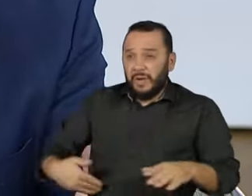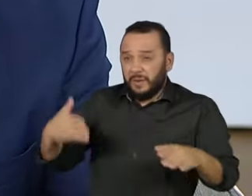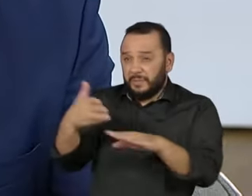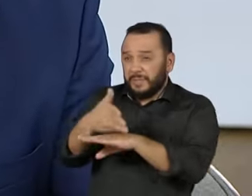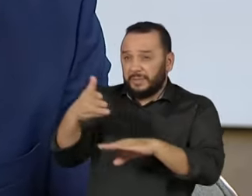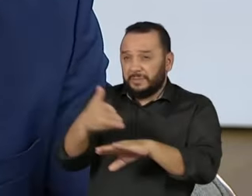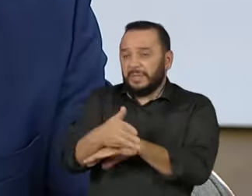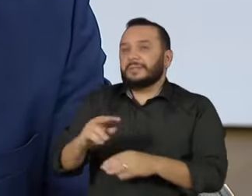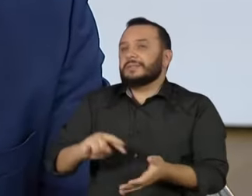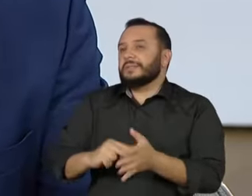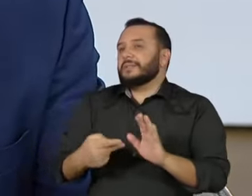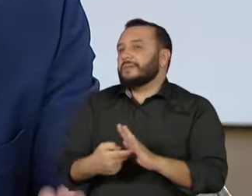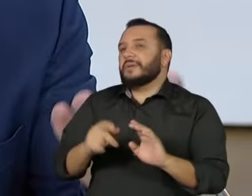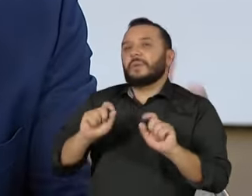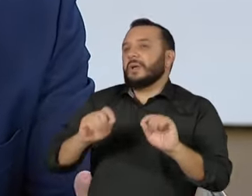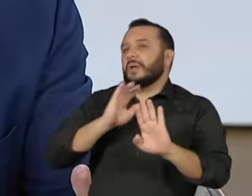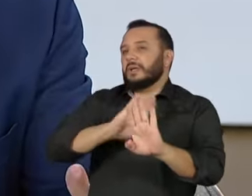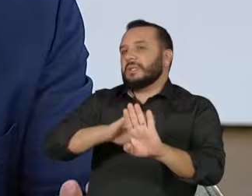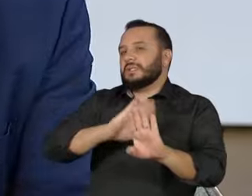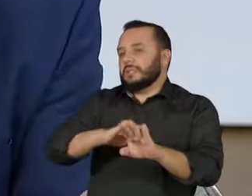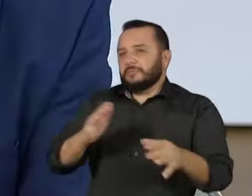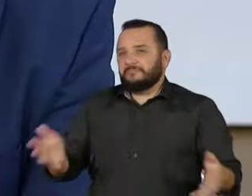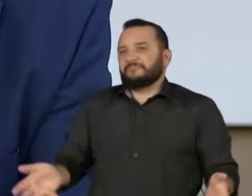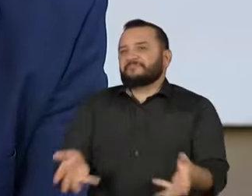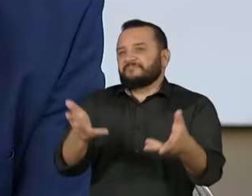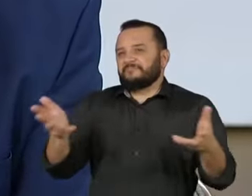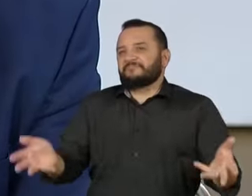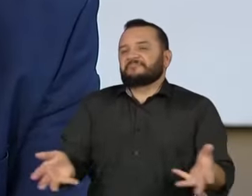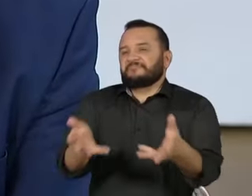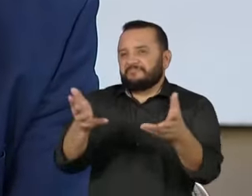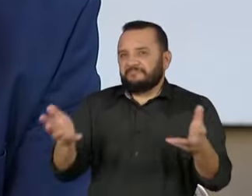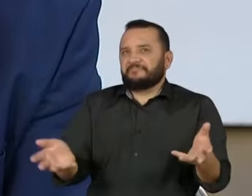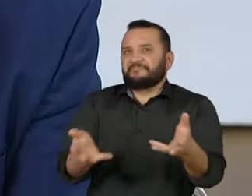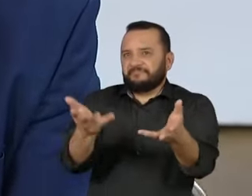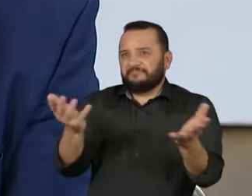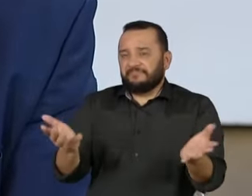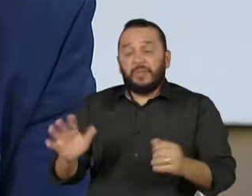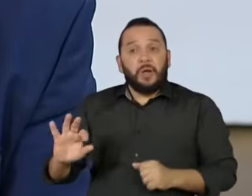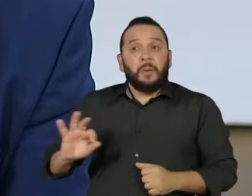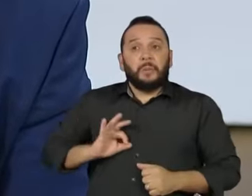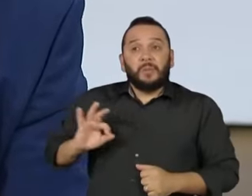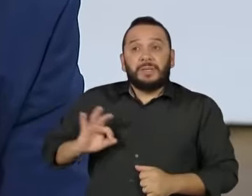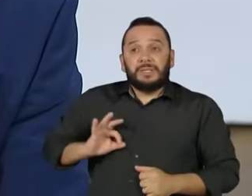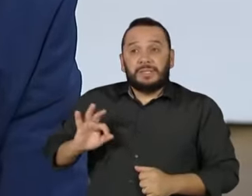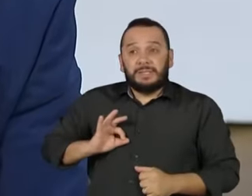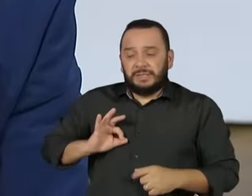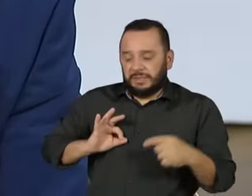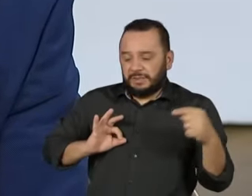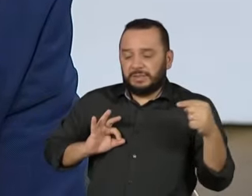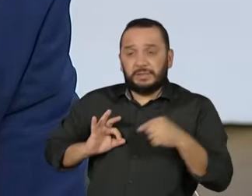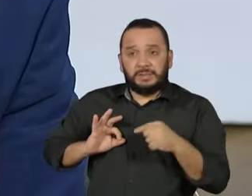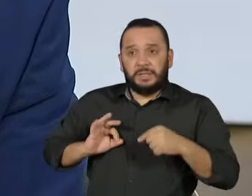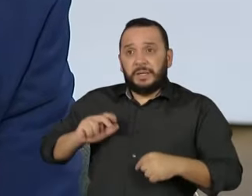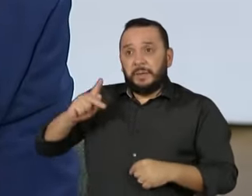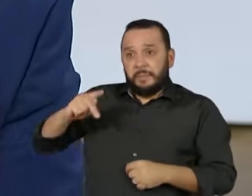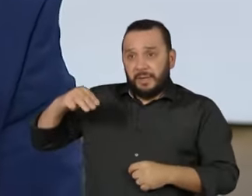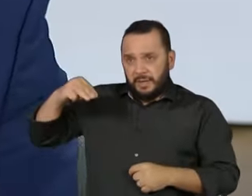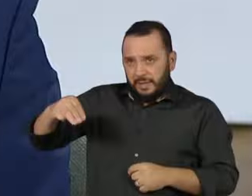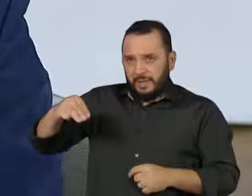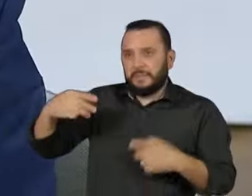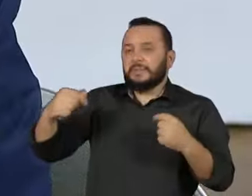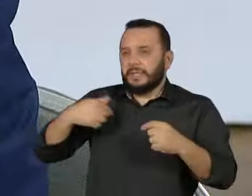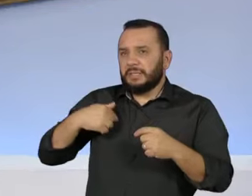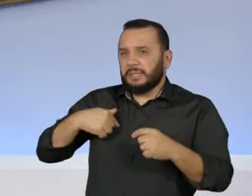alimentando o quê? A quebra, no caso da Polícia Militar, de uma estrutura que depende de